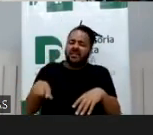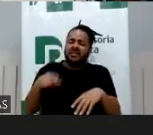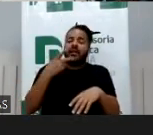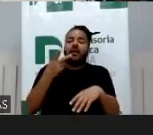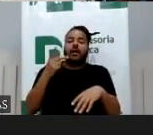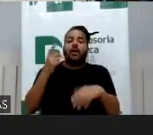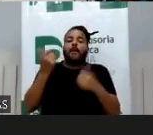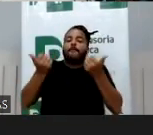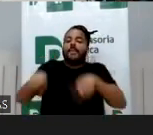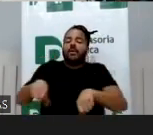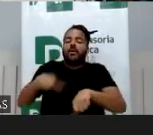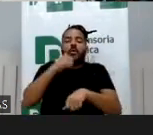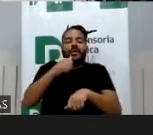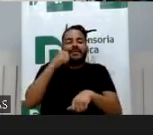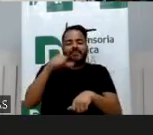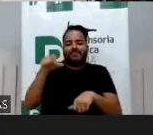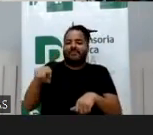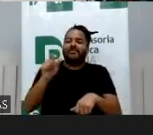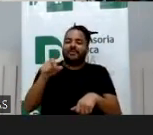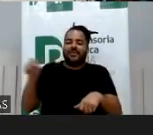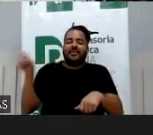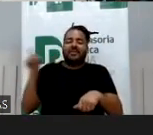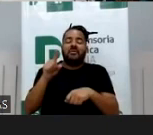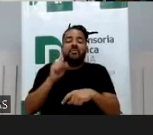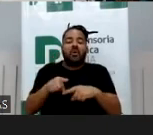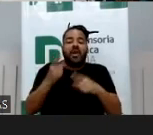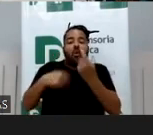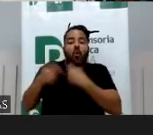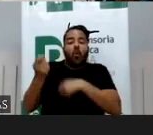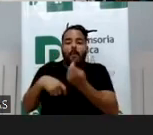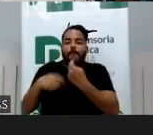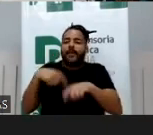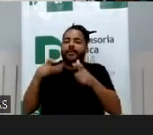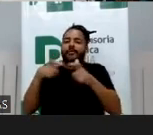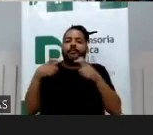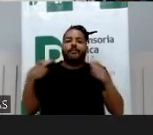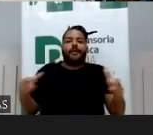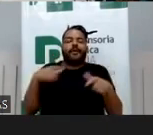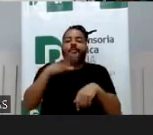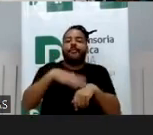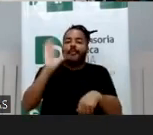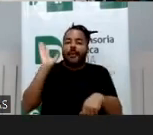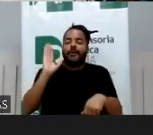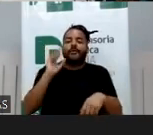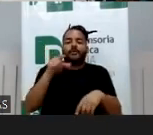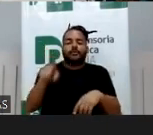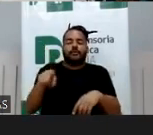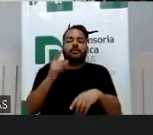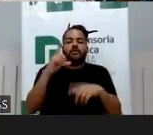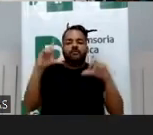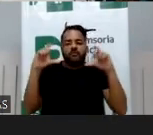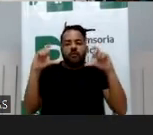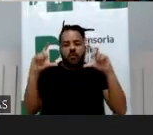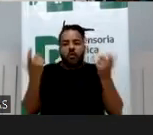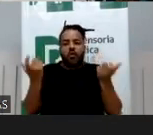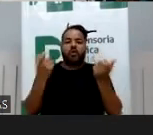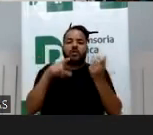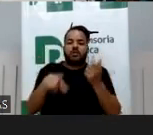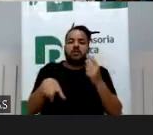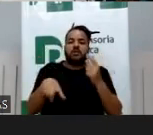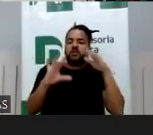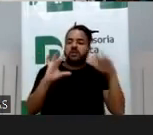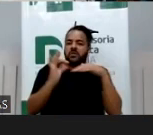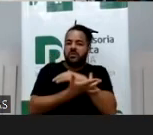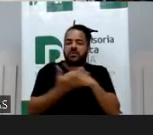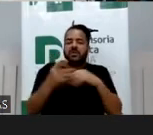porque no caso das meninas, existe um comércio maior da questões relacionadas a imagens em rede de